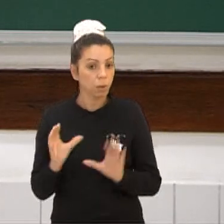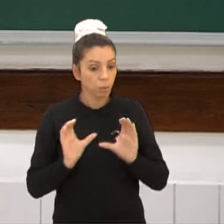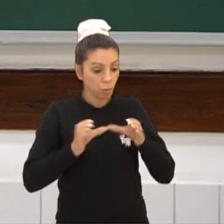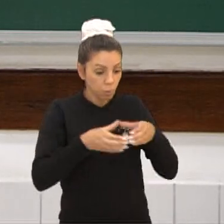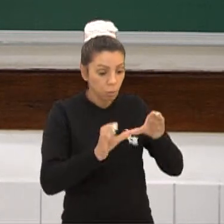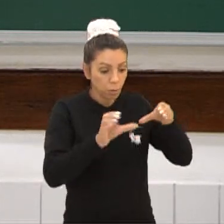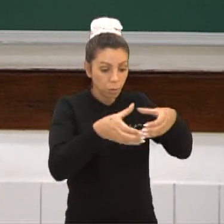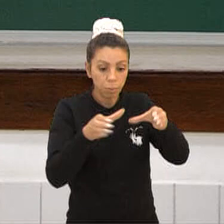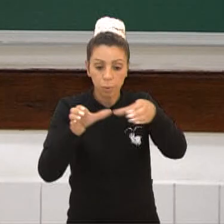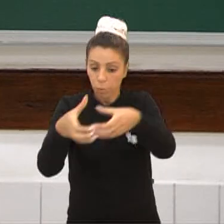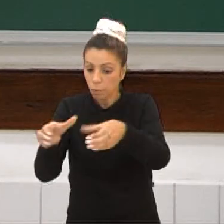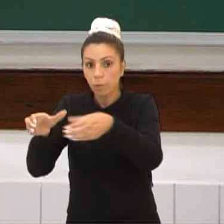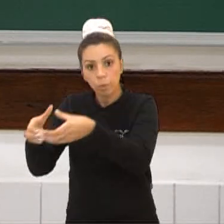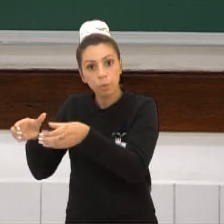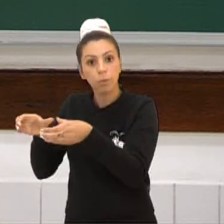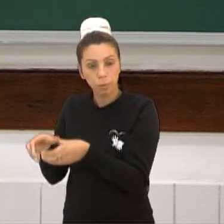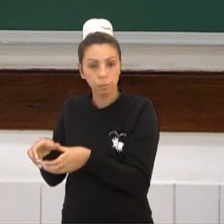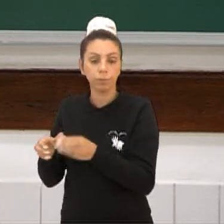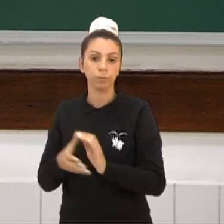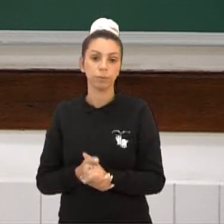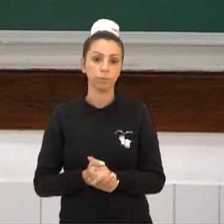sistema patriarcal indígena.